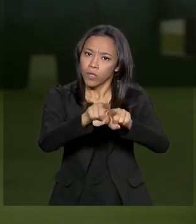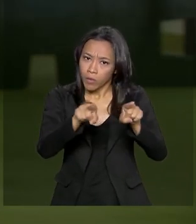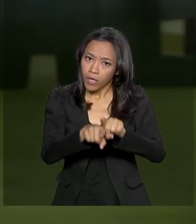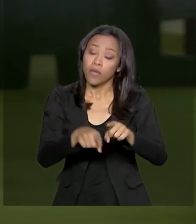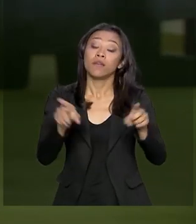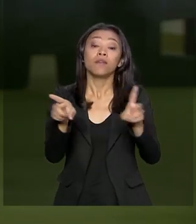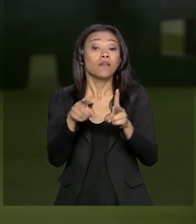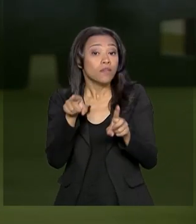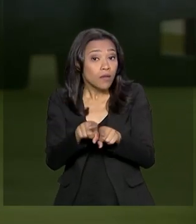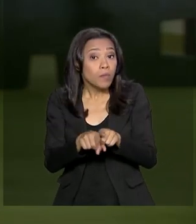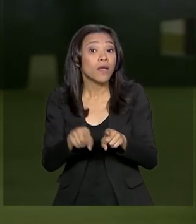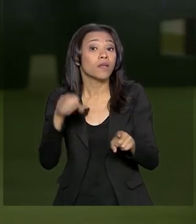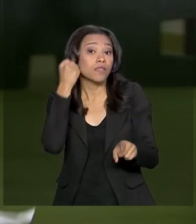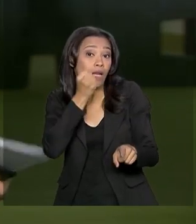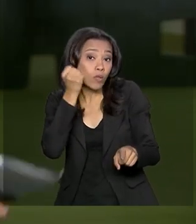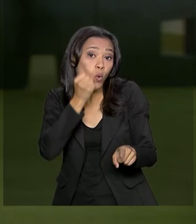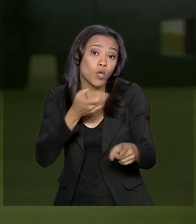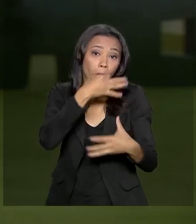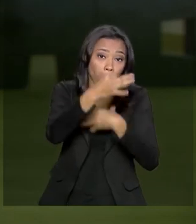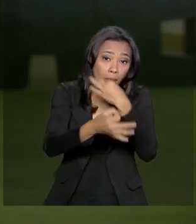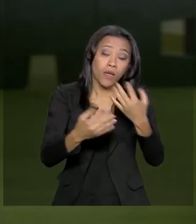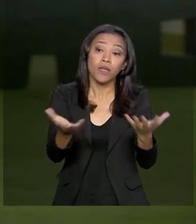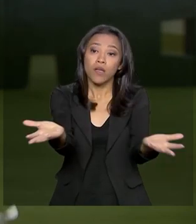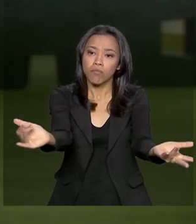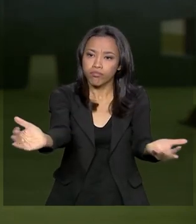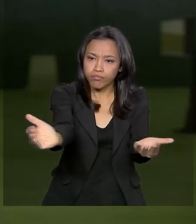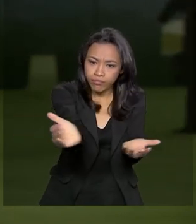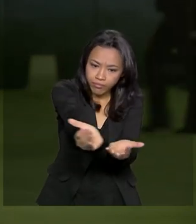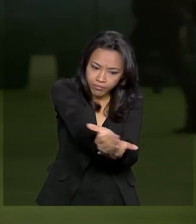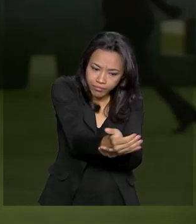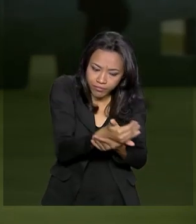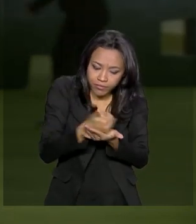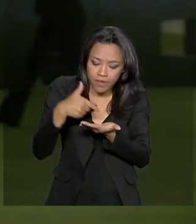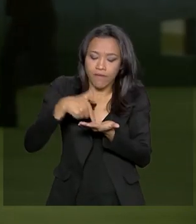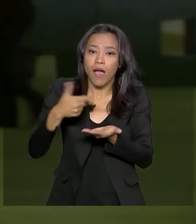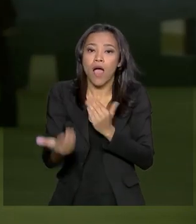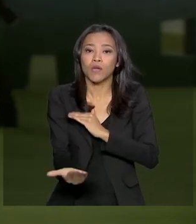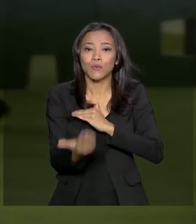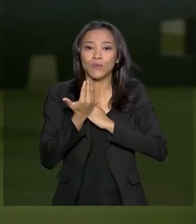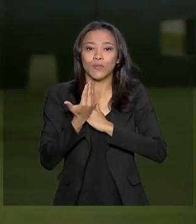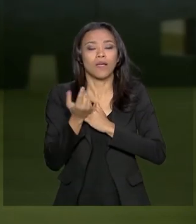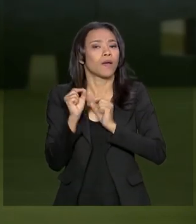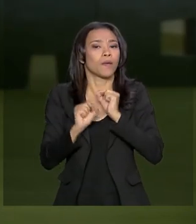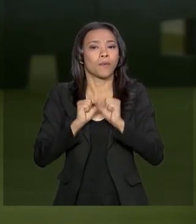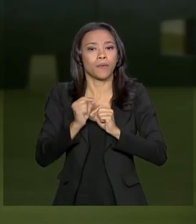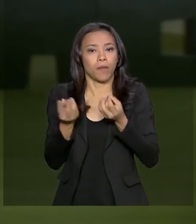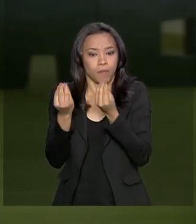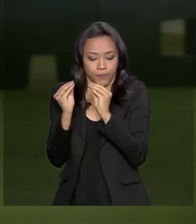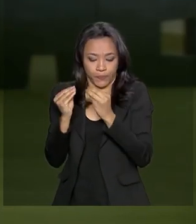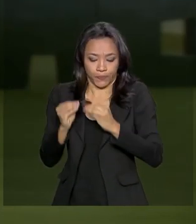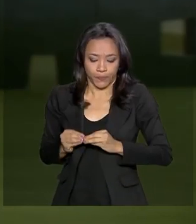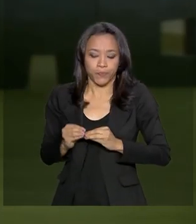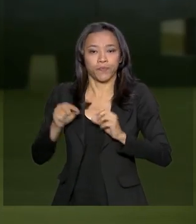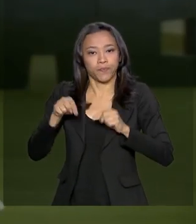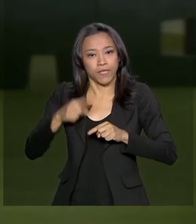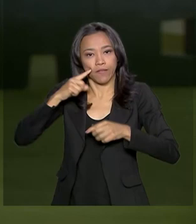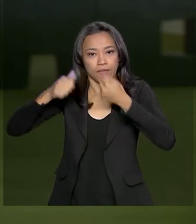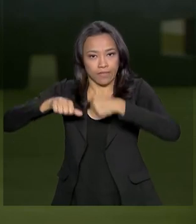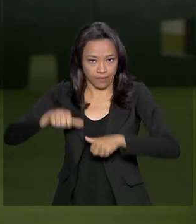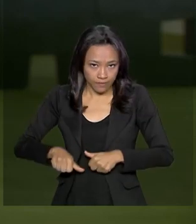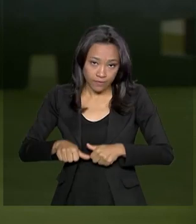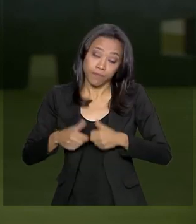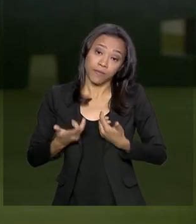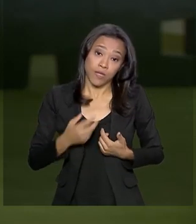os senadores. E as sugestões que vierem dessas audiências servirão de base para a elaboração desse parecer. A